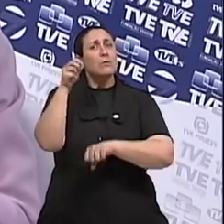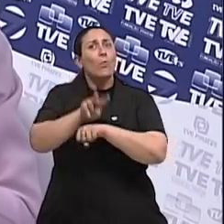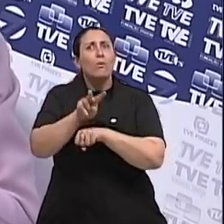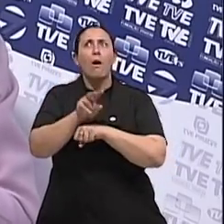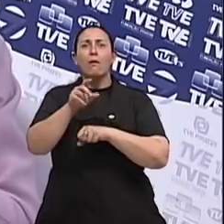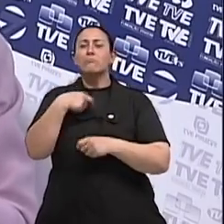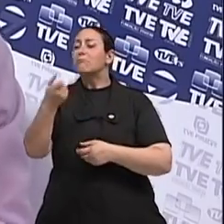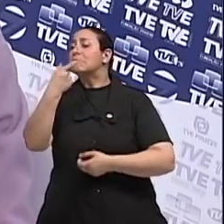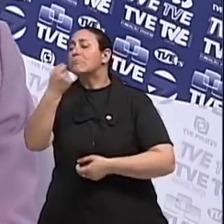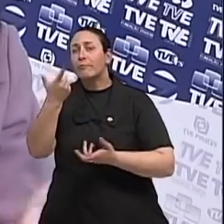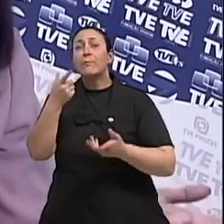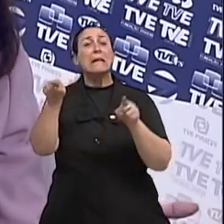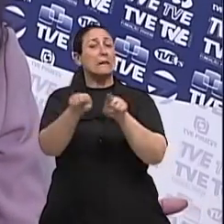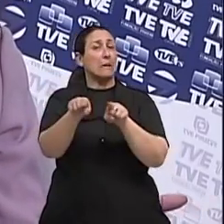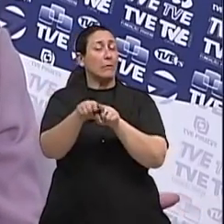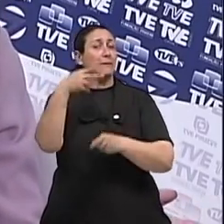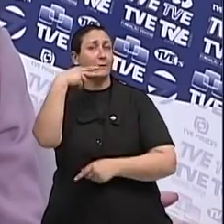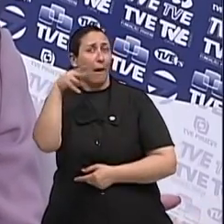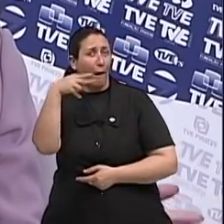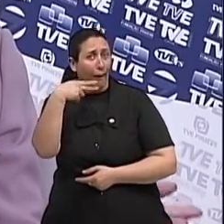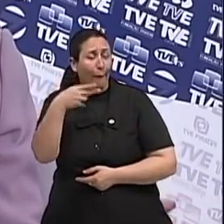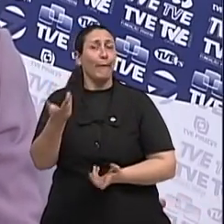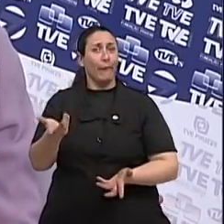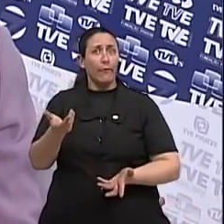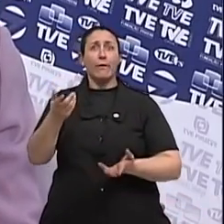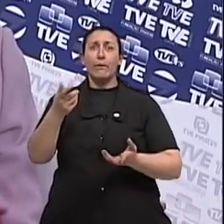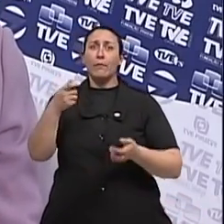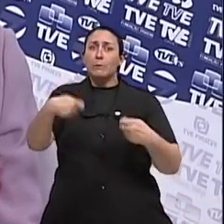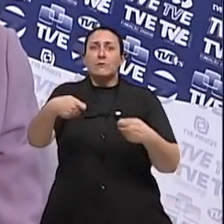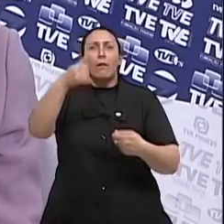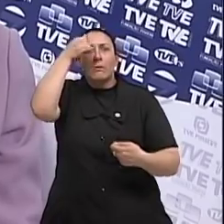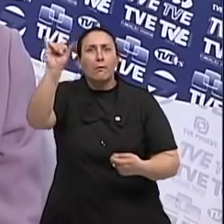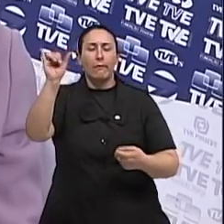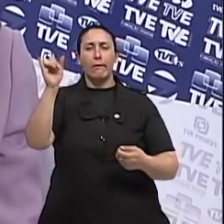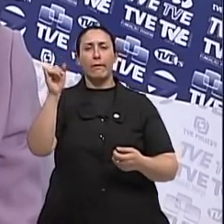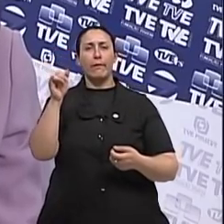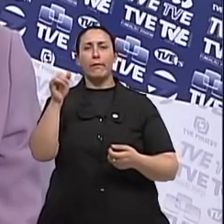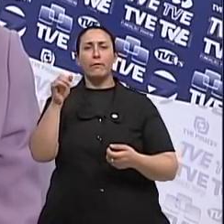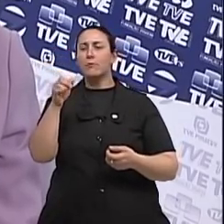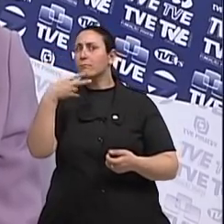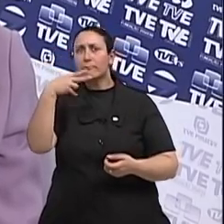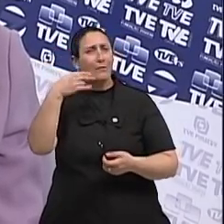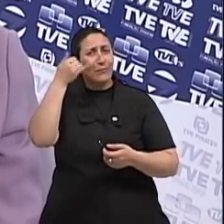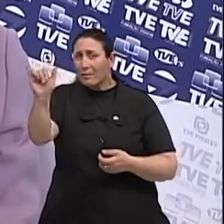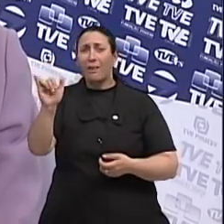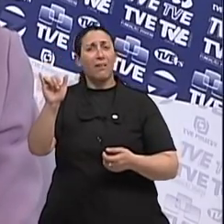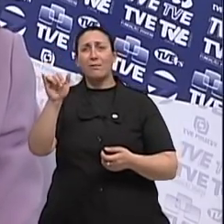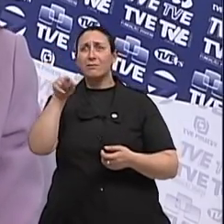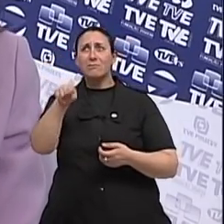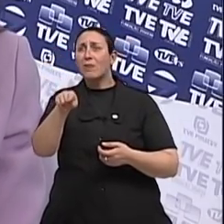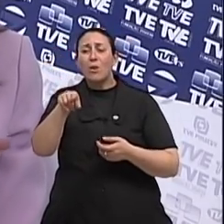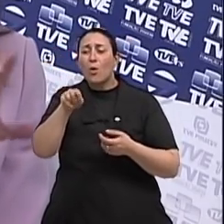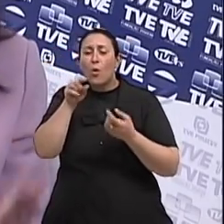o cigarro. Nós temos que evitar o tabaco de qualquer jeito. Então,